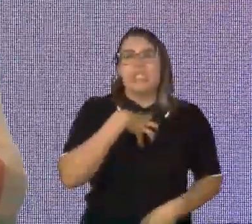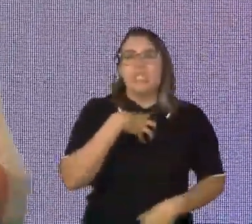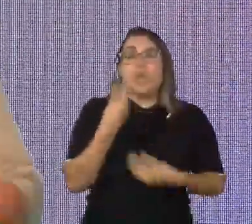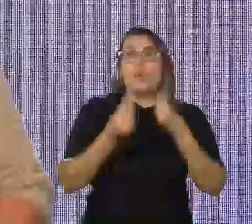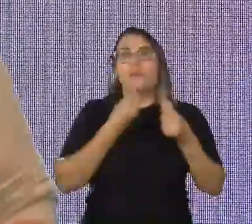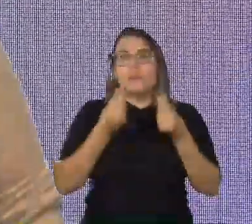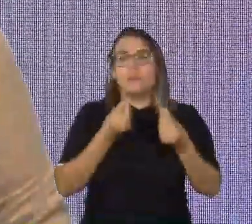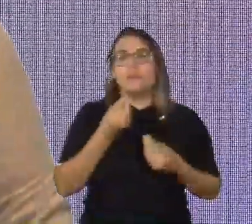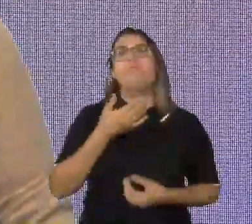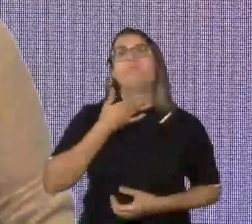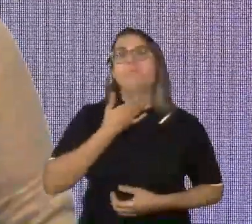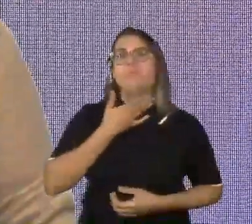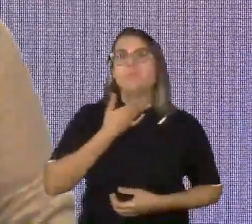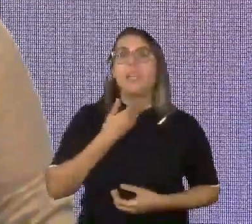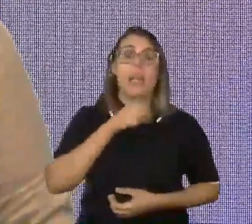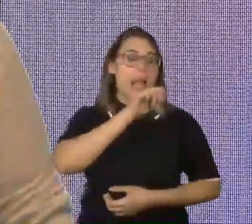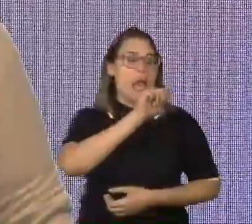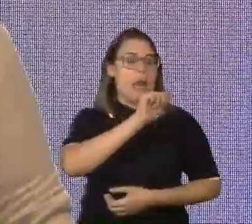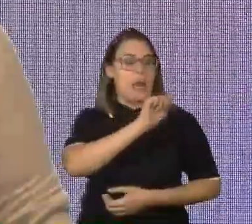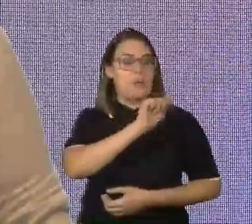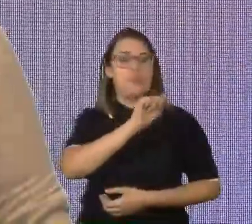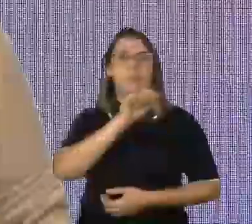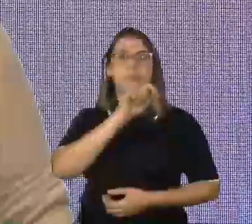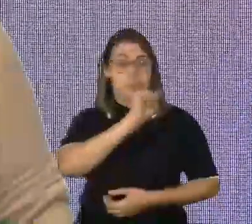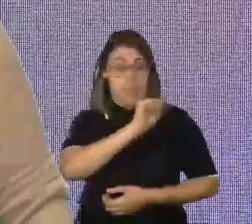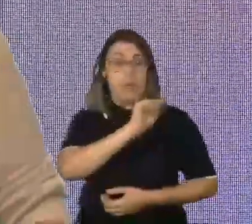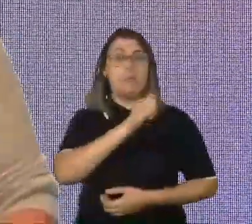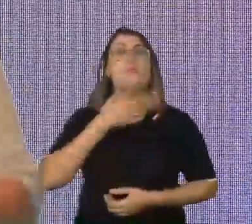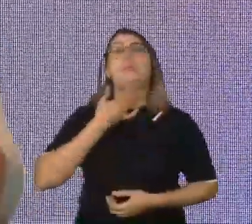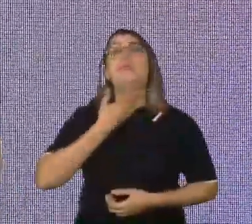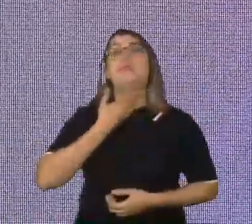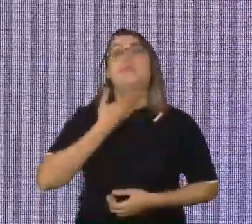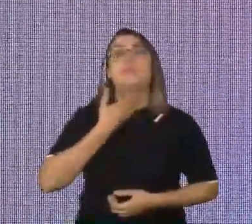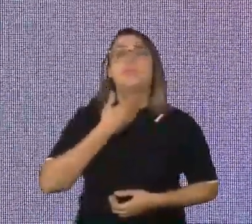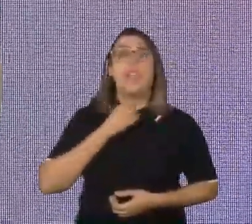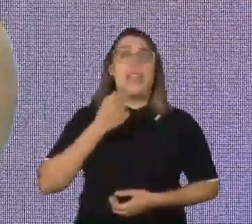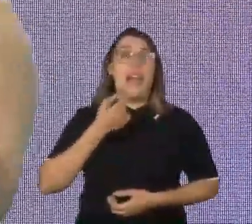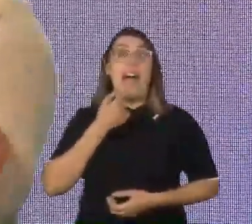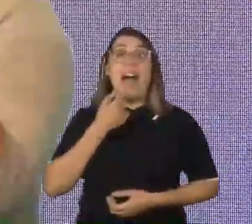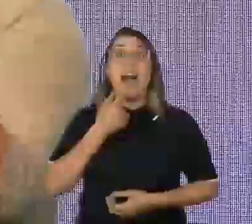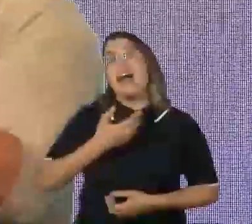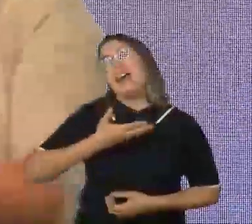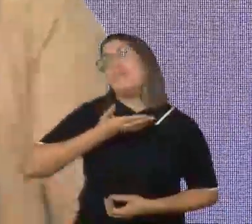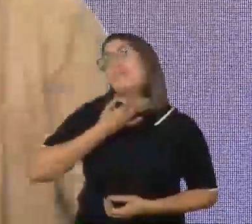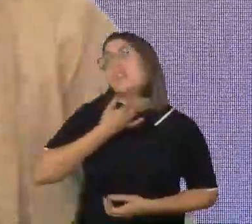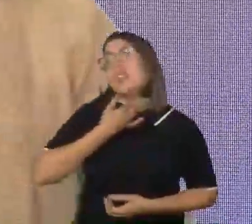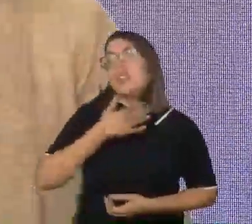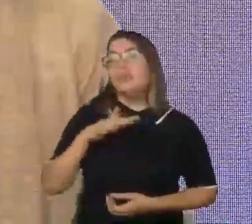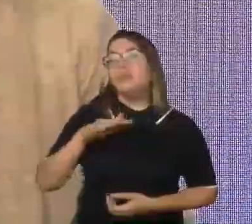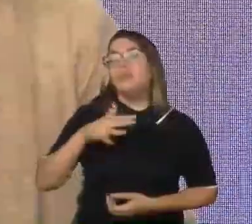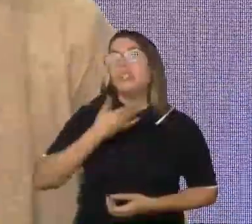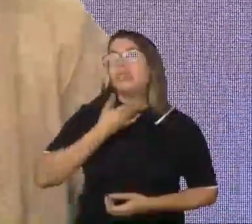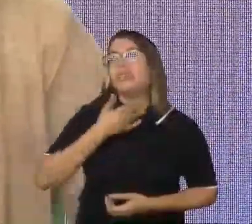sons. M-A-L-A. Então, repito o mesmo som duas vezes, do A-A, e